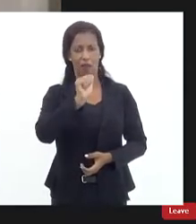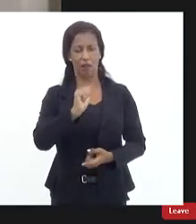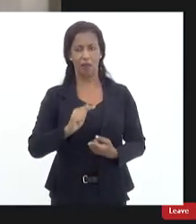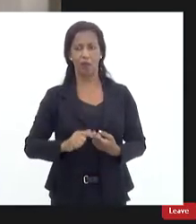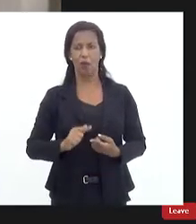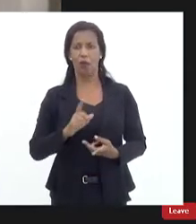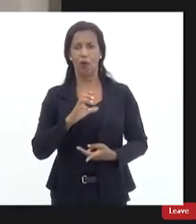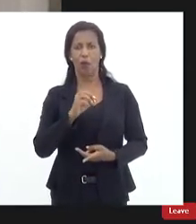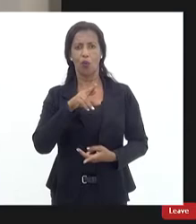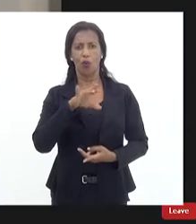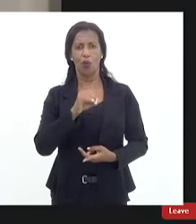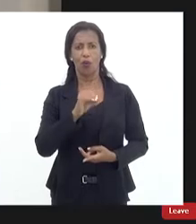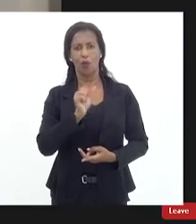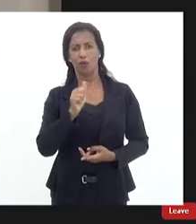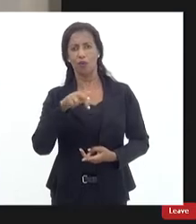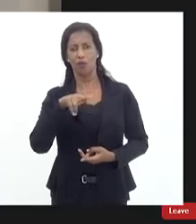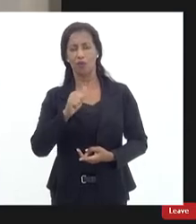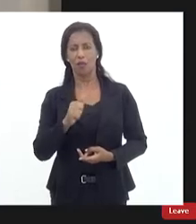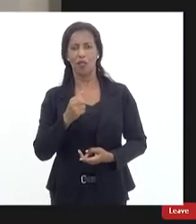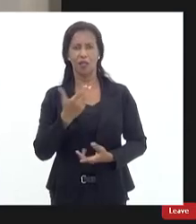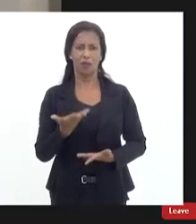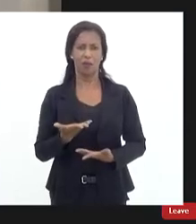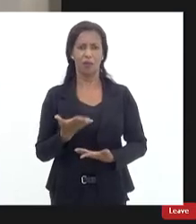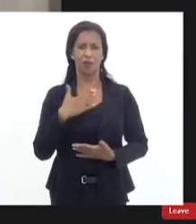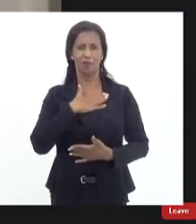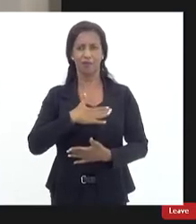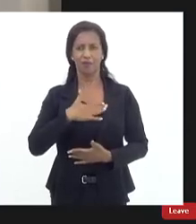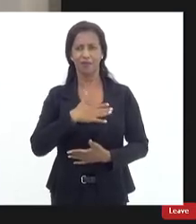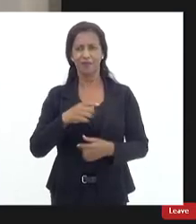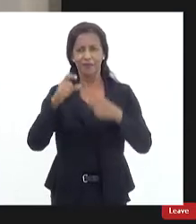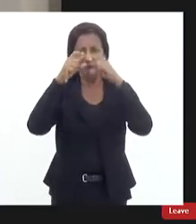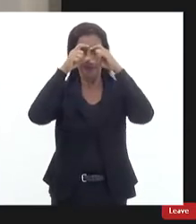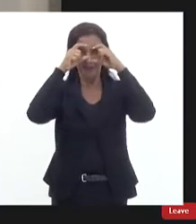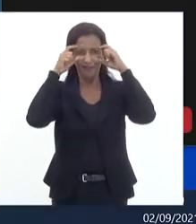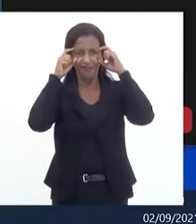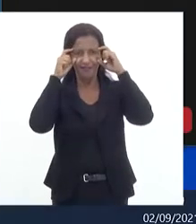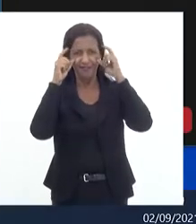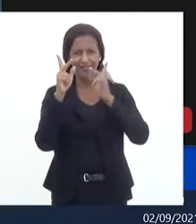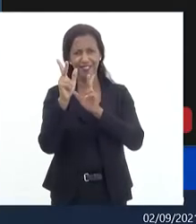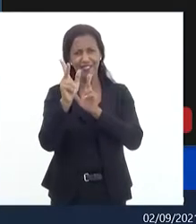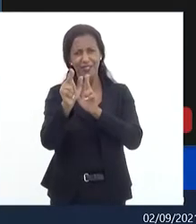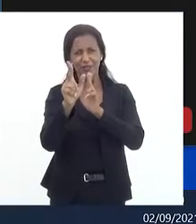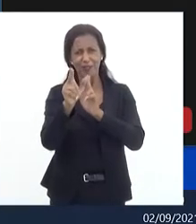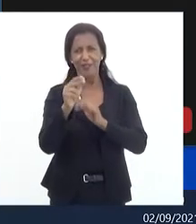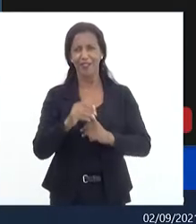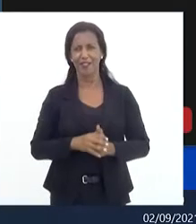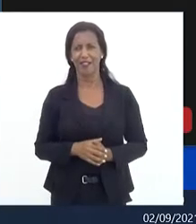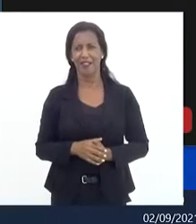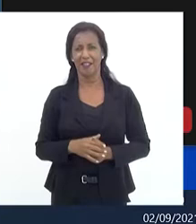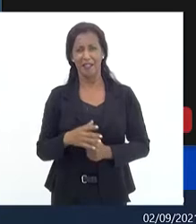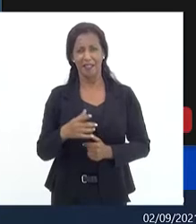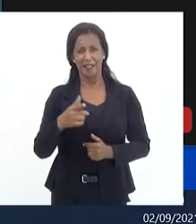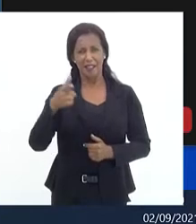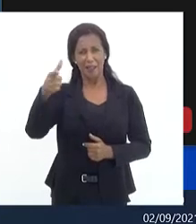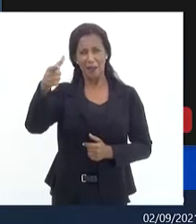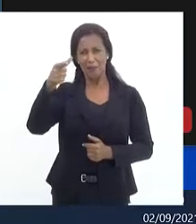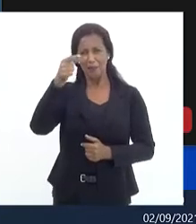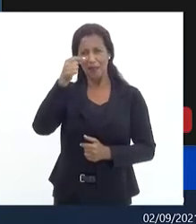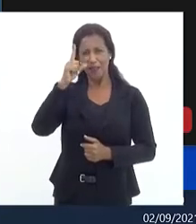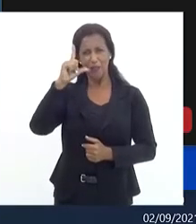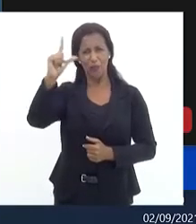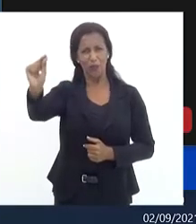sejam bem-vindos tá coronel Salema tá até usando óculos tá que nem eu né Salema é pra perto pra longe